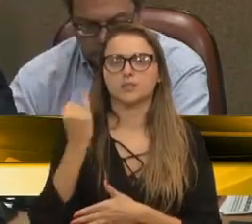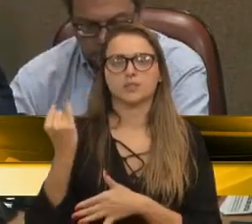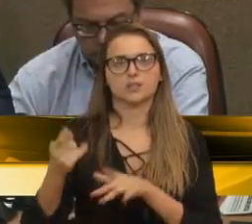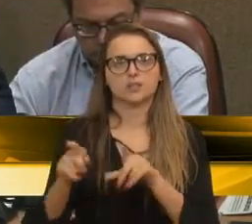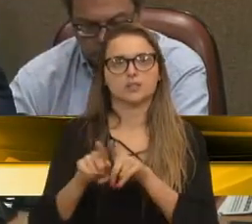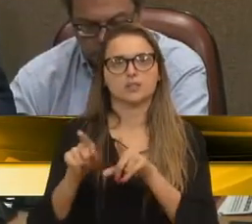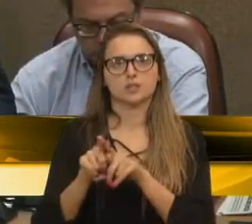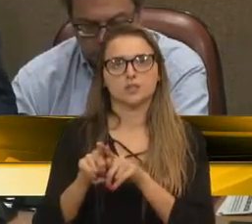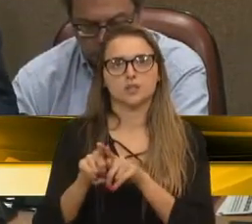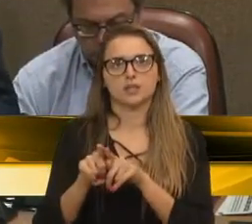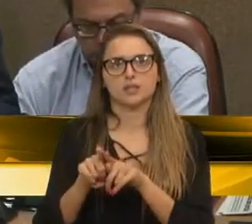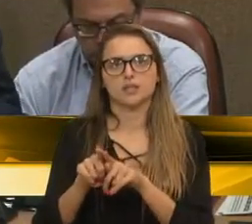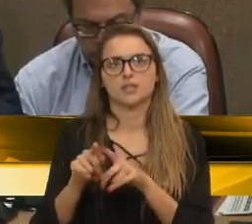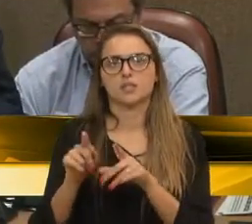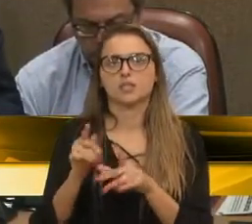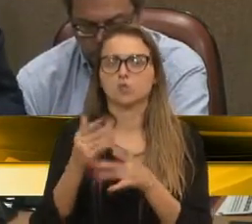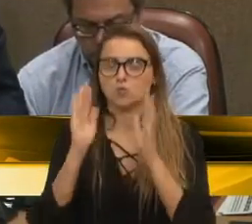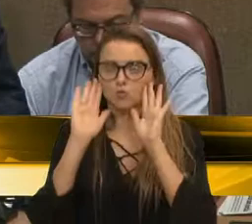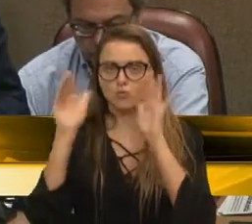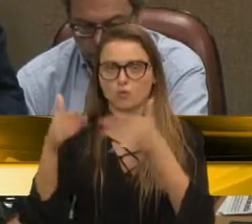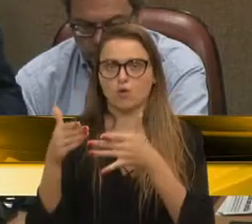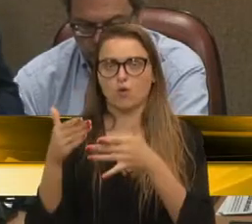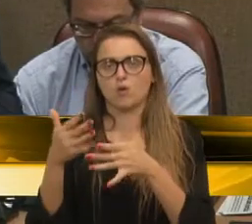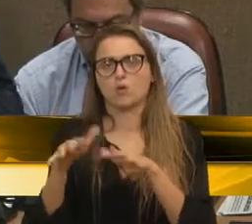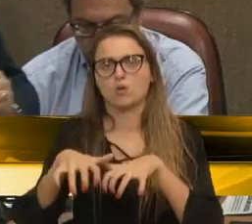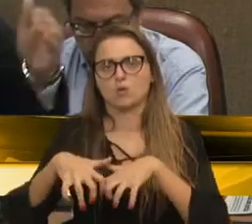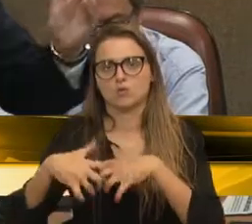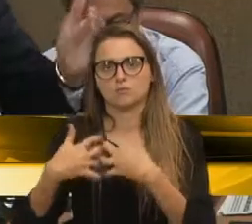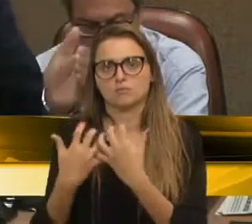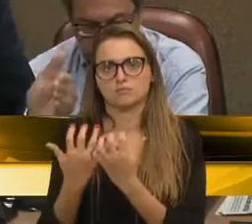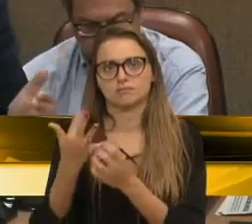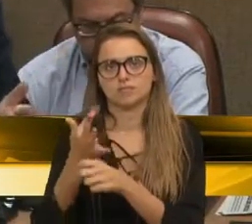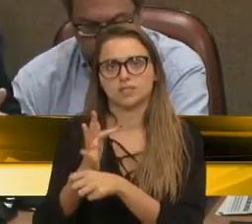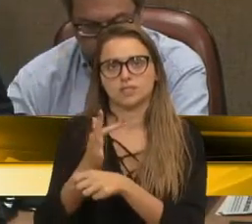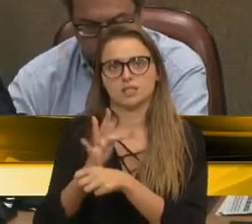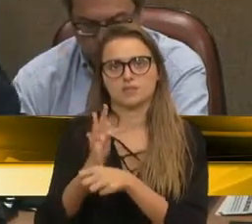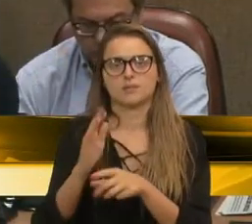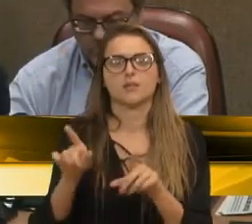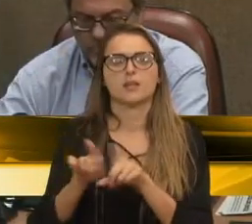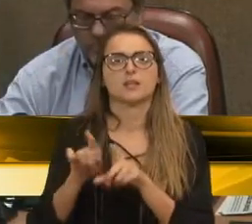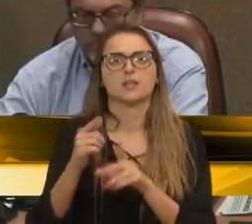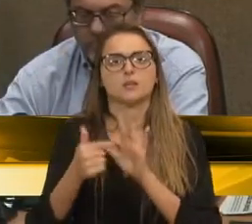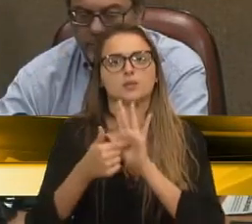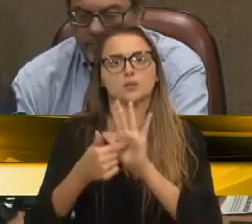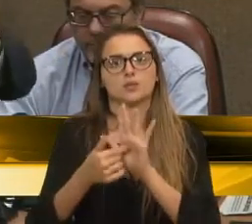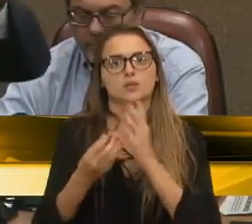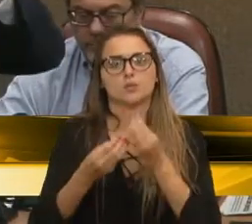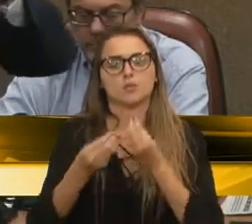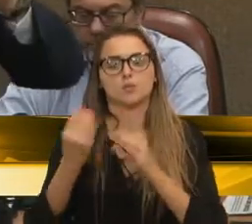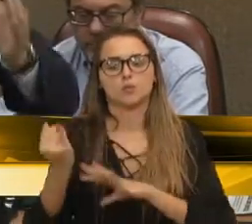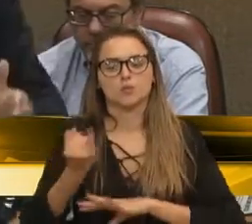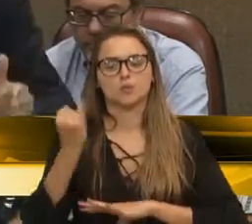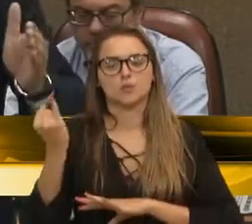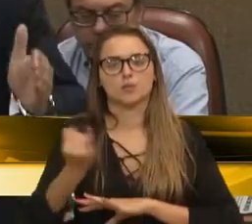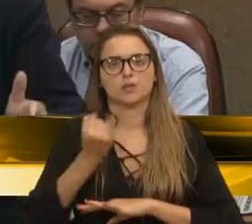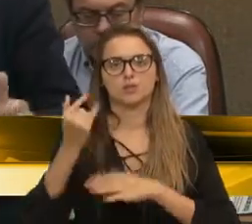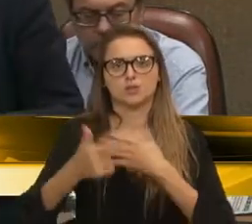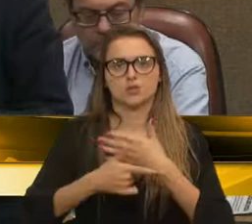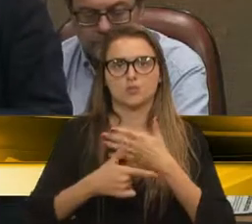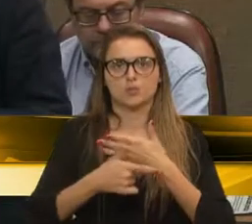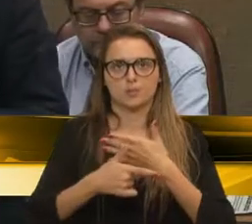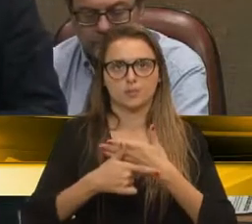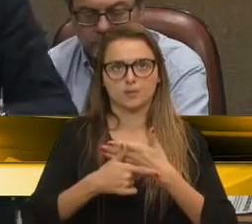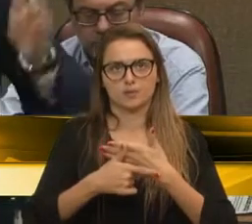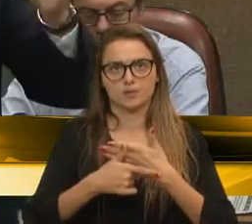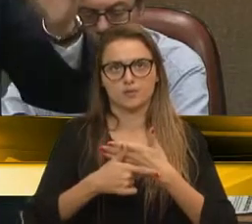no setor e no segmento metal-mecânico. Sempre lembrando, vereadora Denise, da importância fundamental que tem